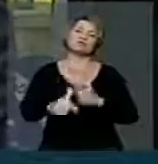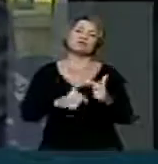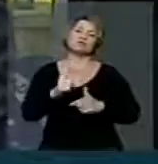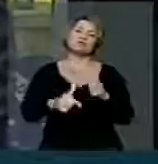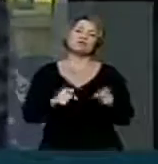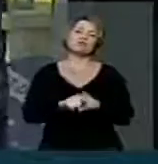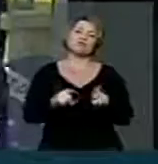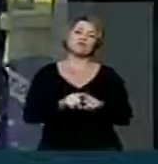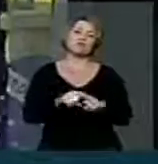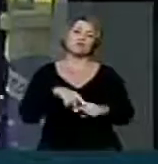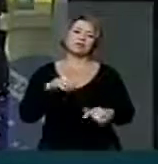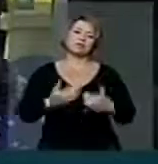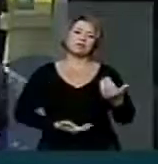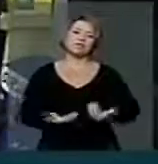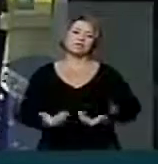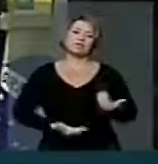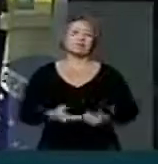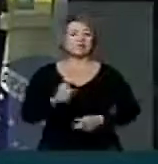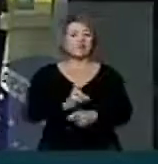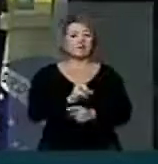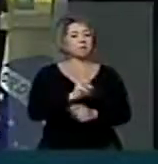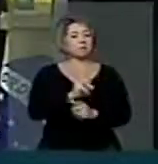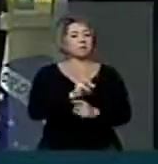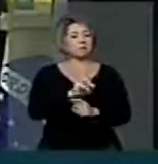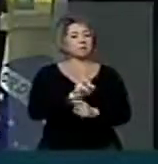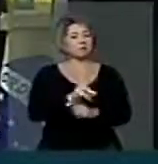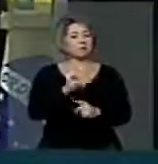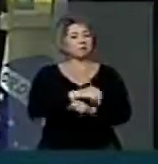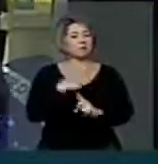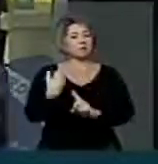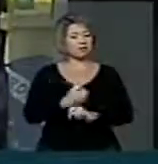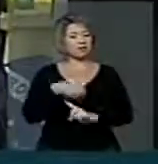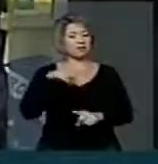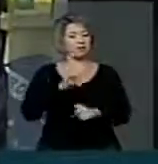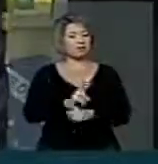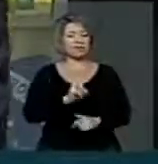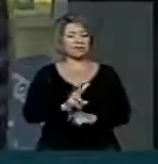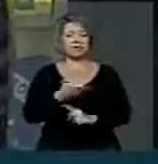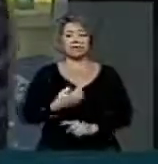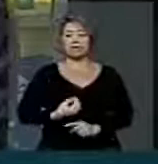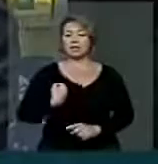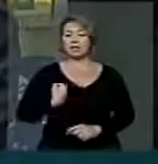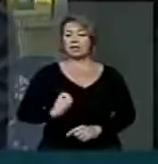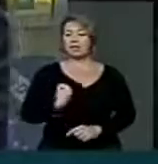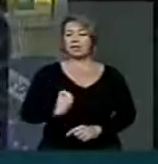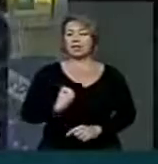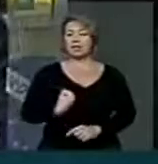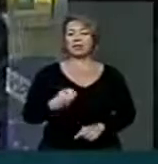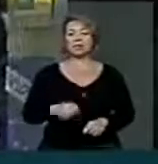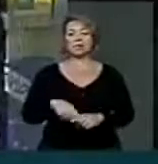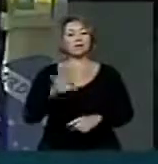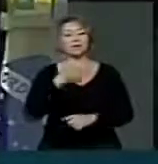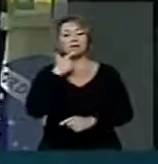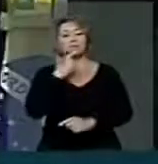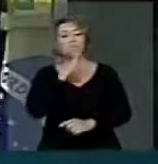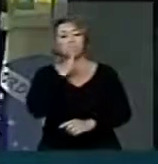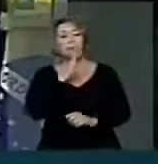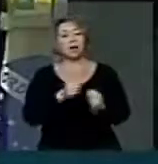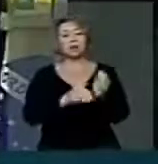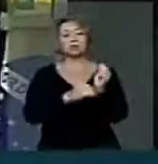na proteção da sociedade, na proteção à vida, na proteção ao sigilo dos